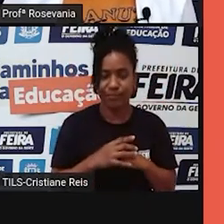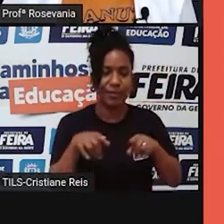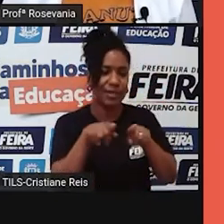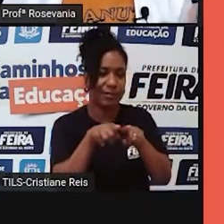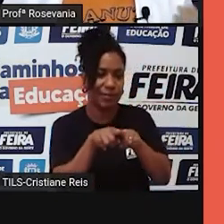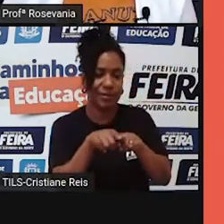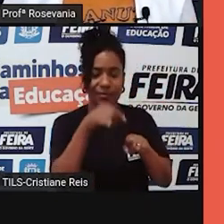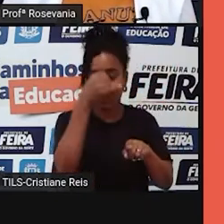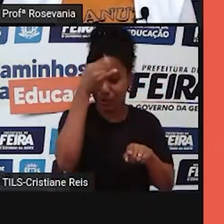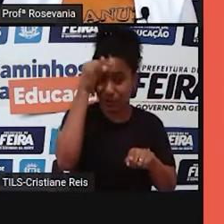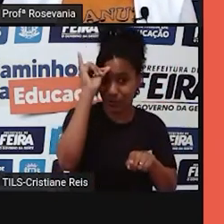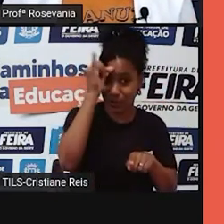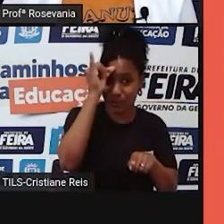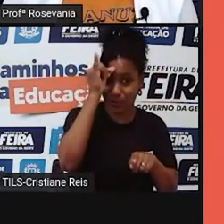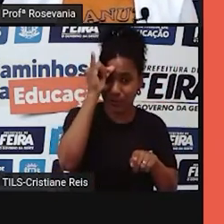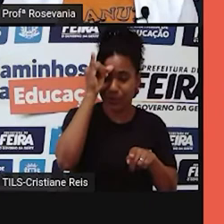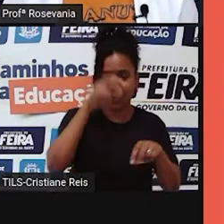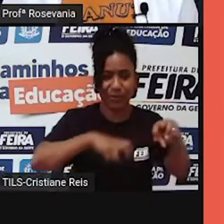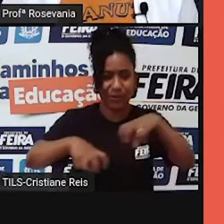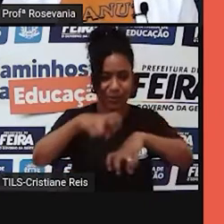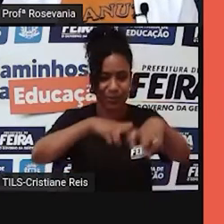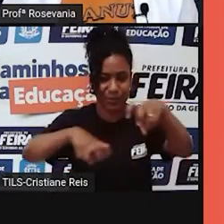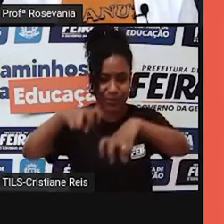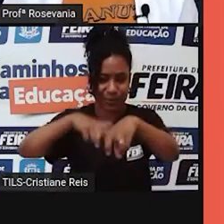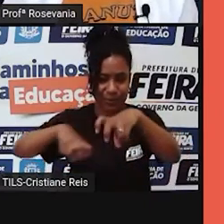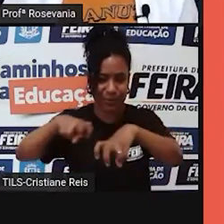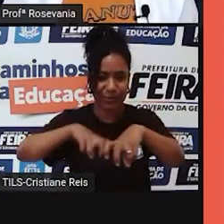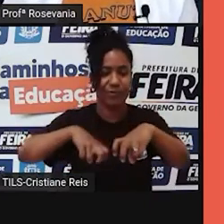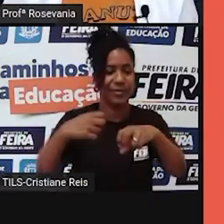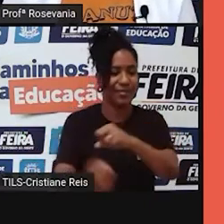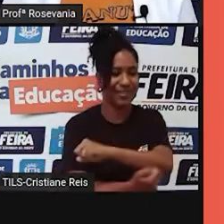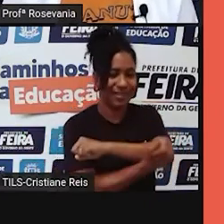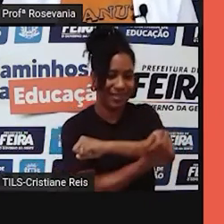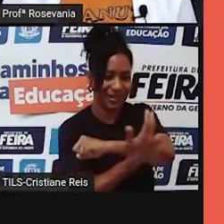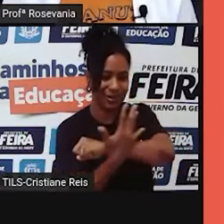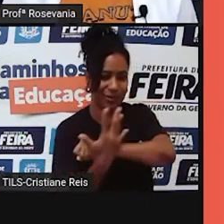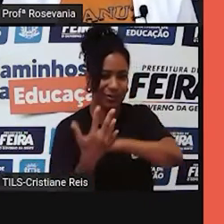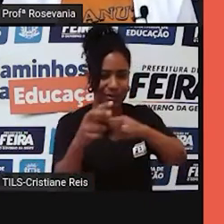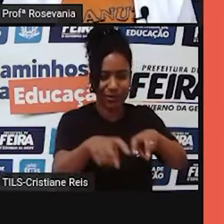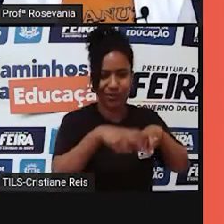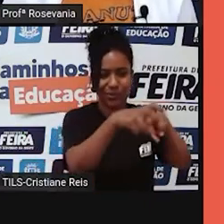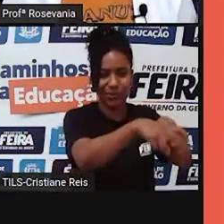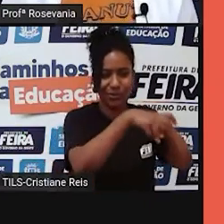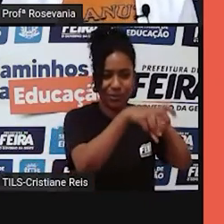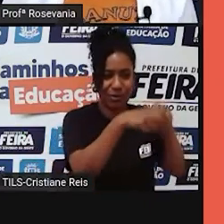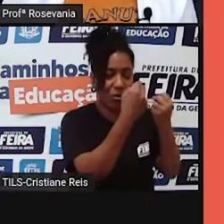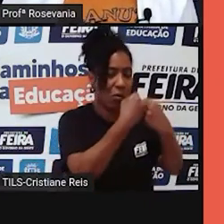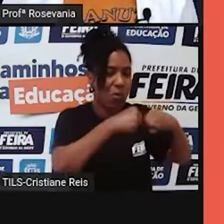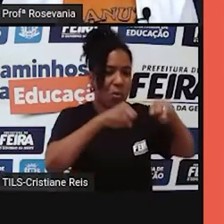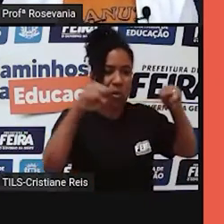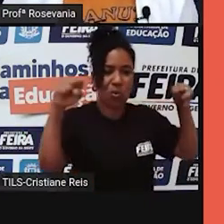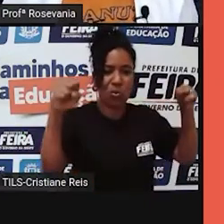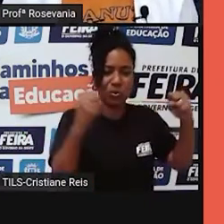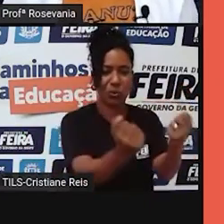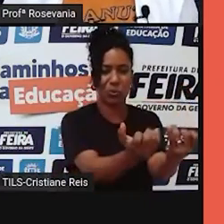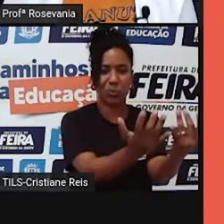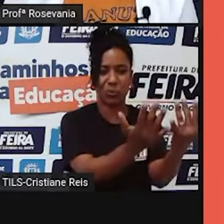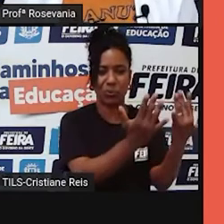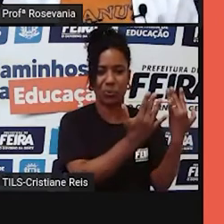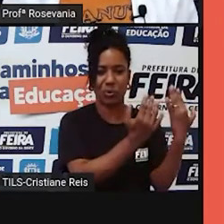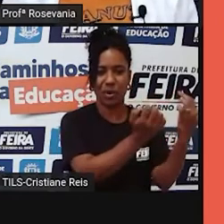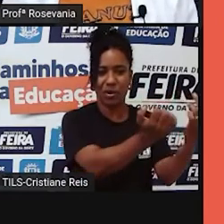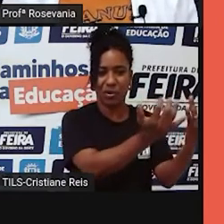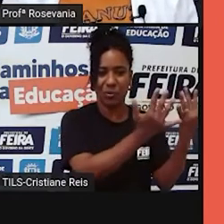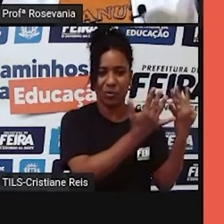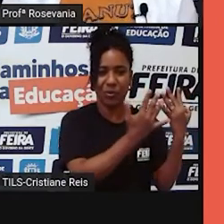criação de gado, né, agricultura. Então, exige grandes áreas, e essas grandes áreas são ocupadas por poucas pessoas,